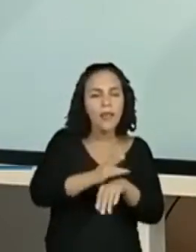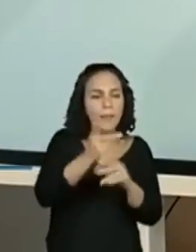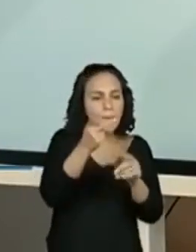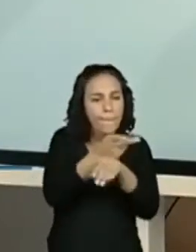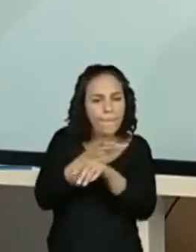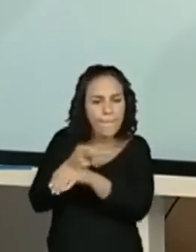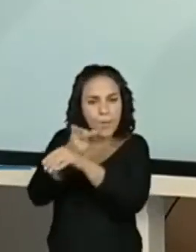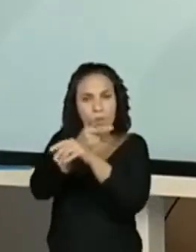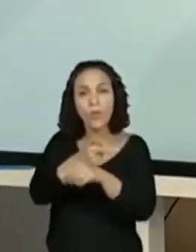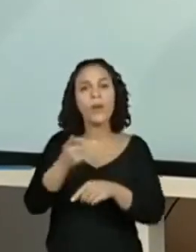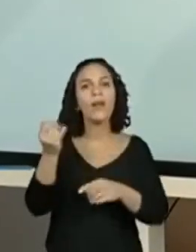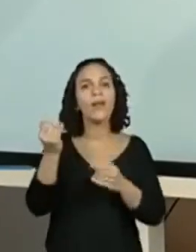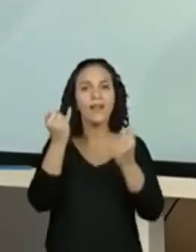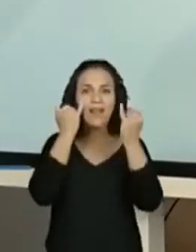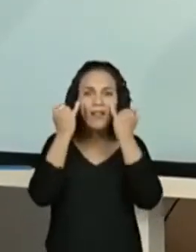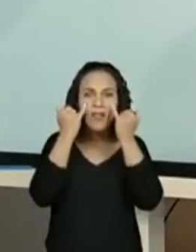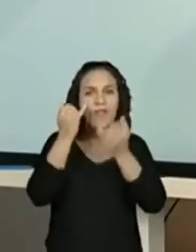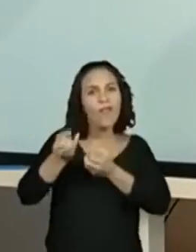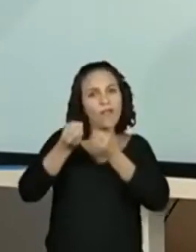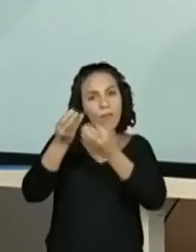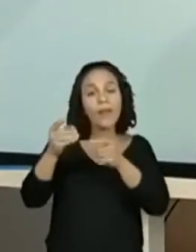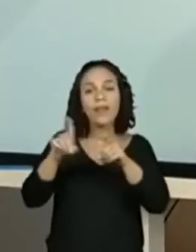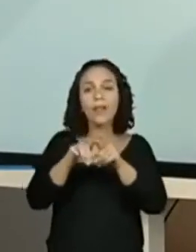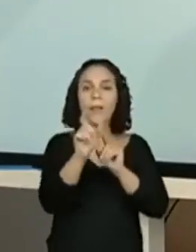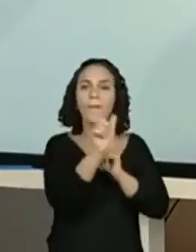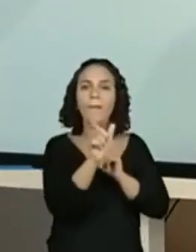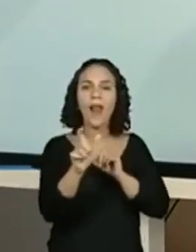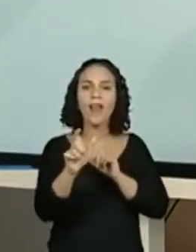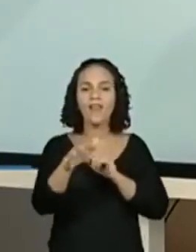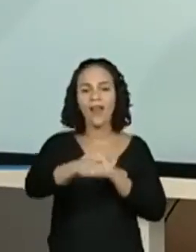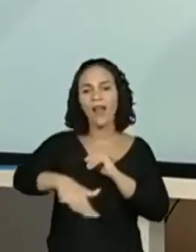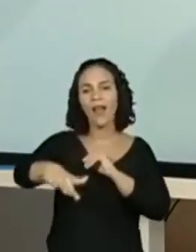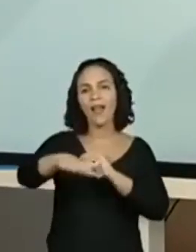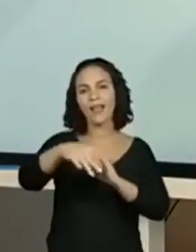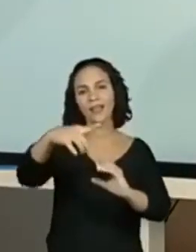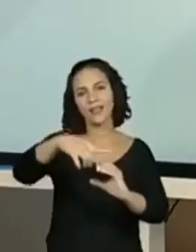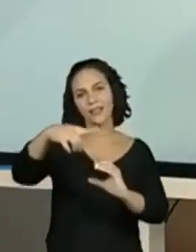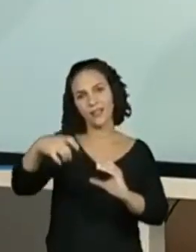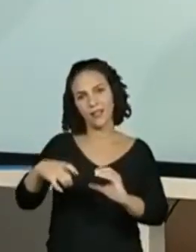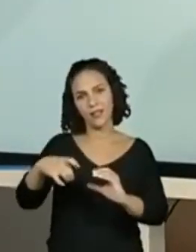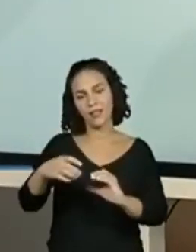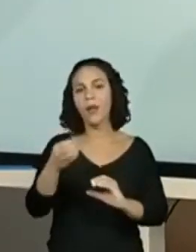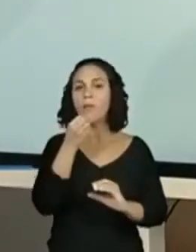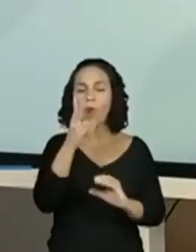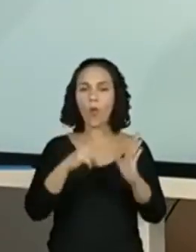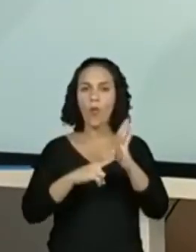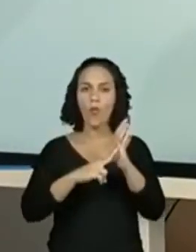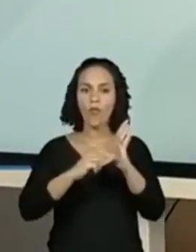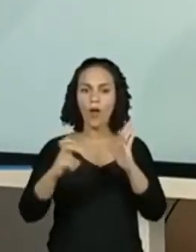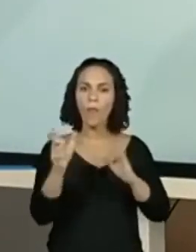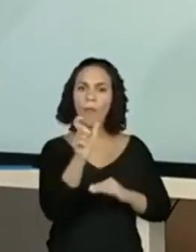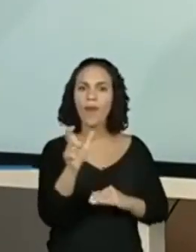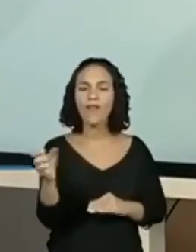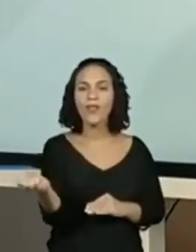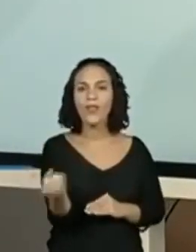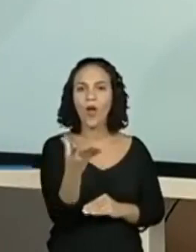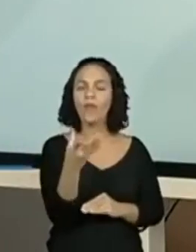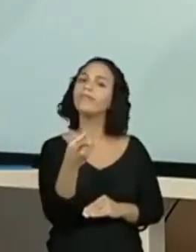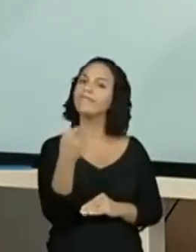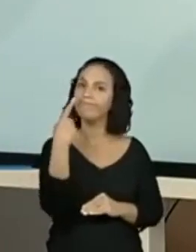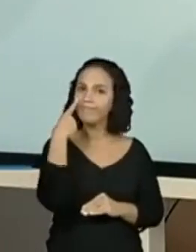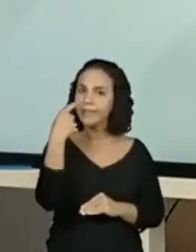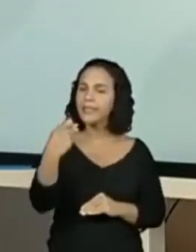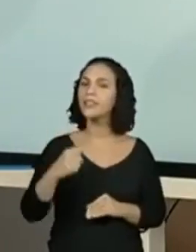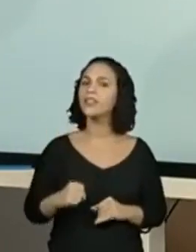também traz palavras mais de cunho científico. Então, acrescenta o vocabulário de vocês. Isso é bem interessante.